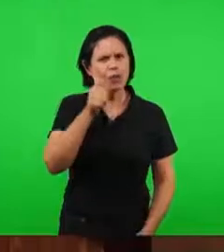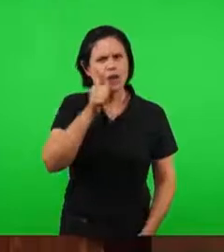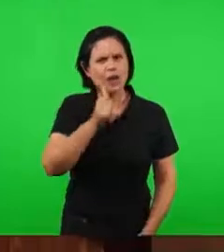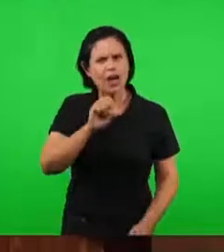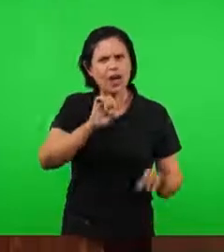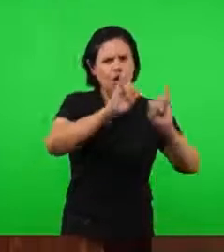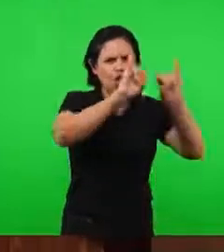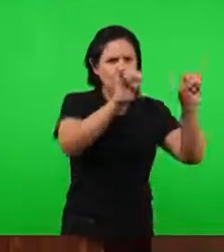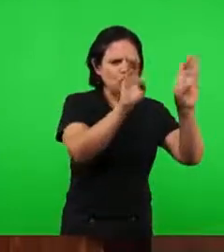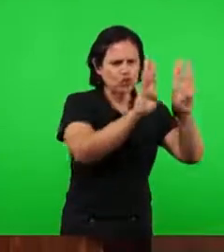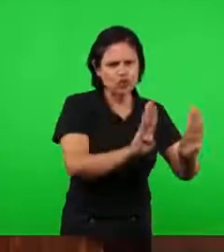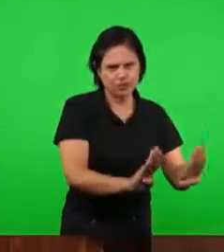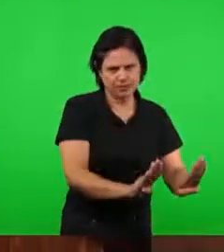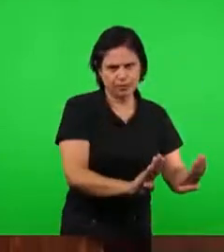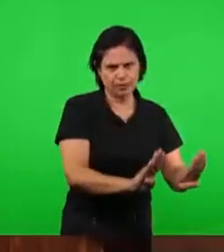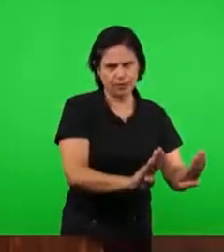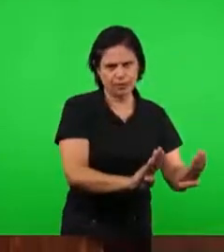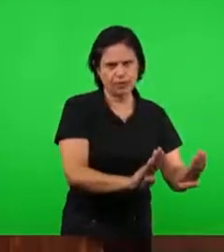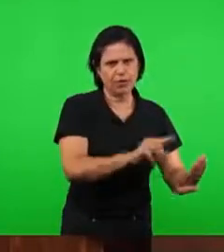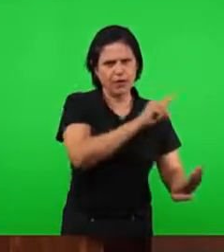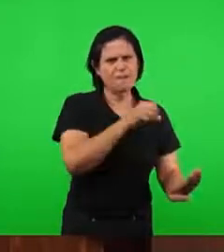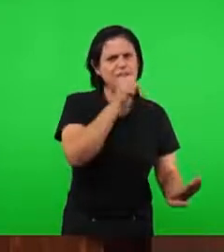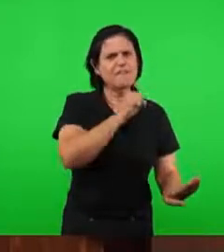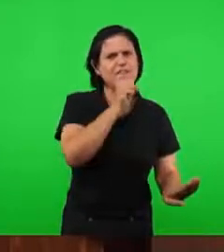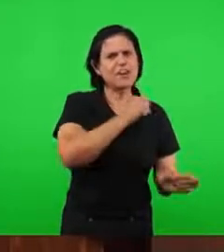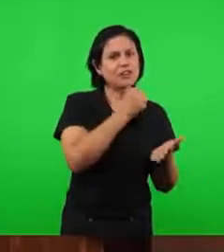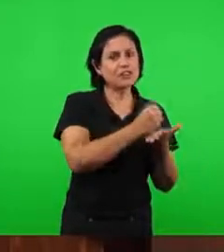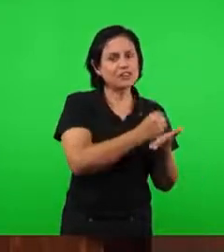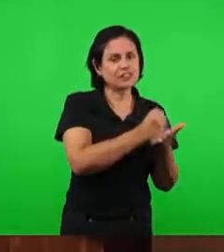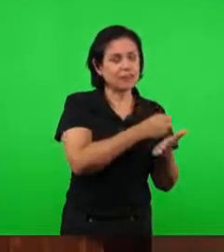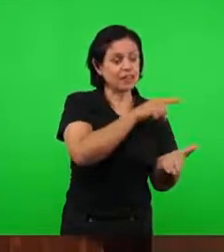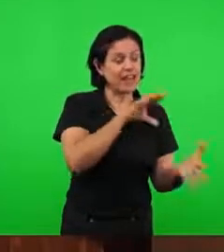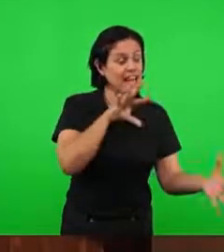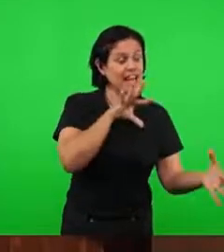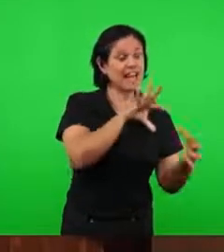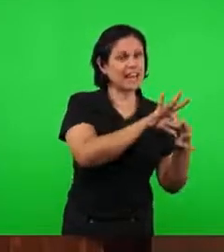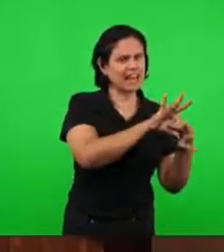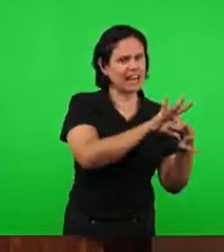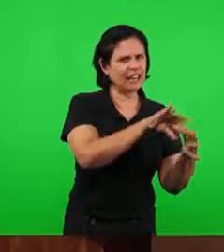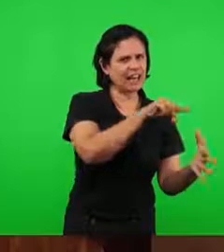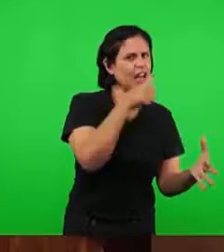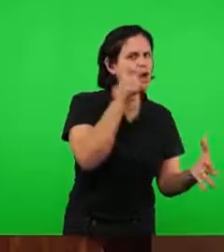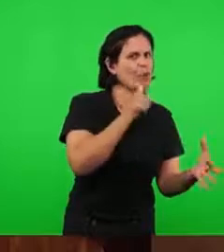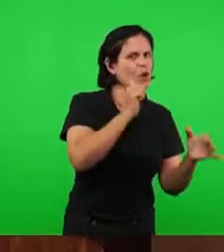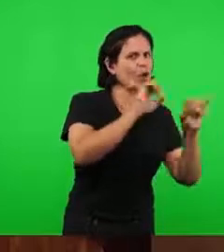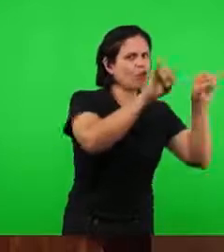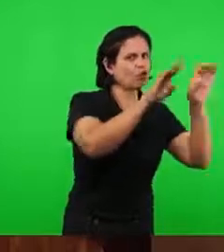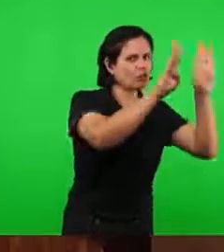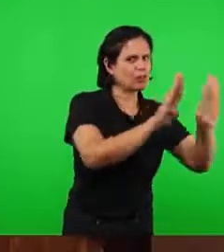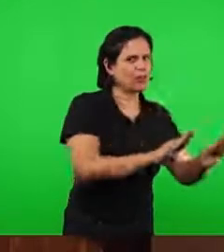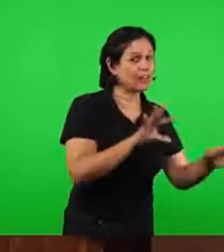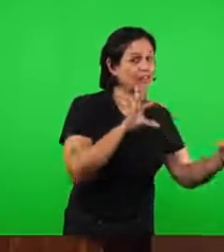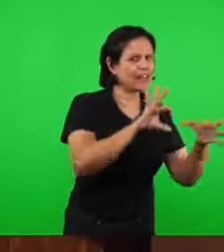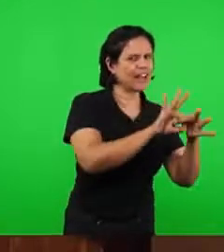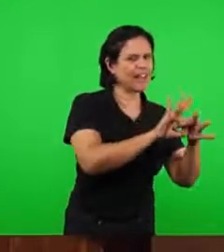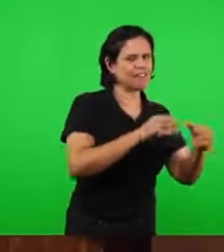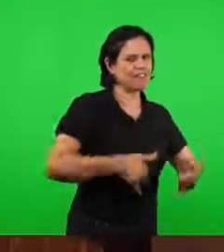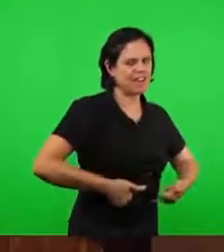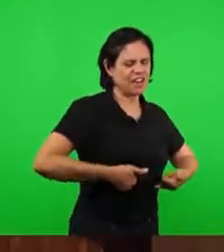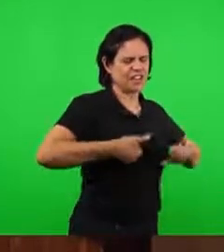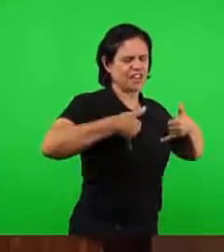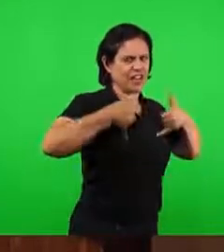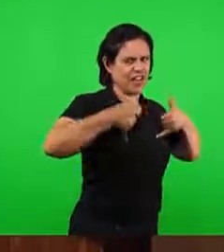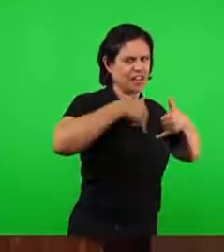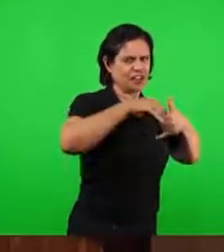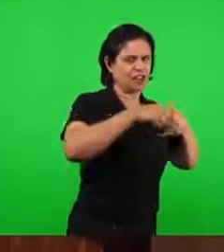cuja memória no Velho Testamento está ligada à corrupção, à idolatria, à vaidade, ao engano e à